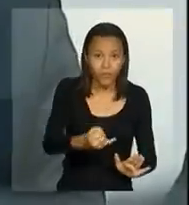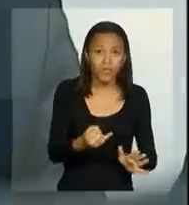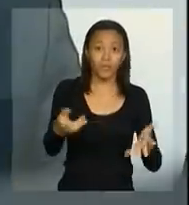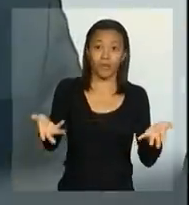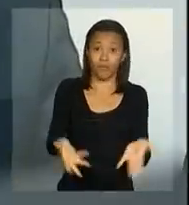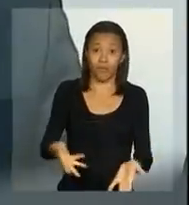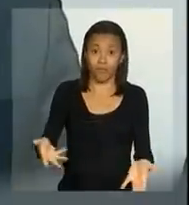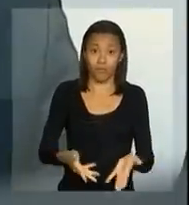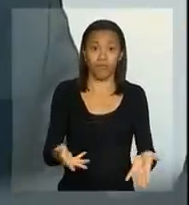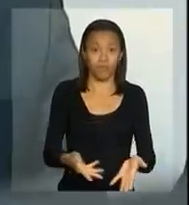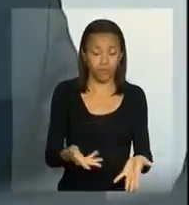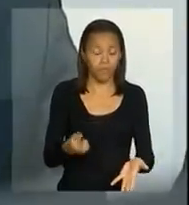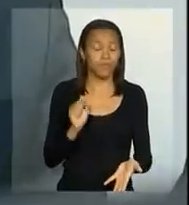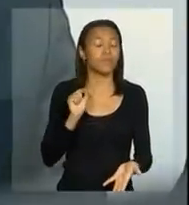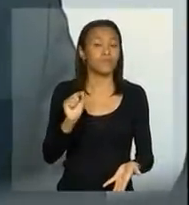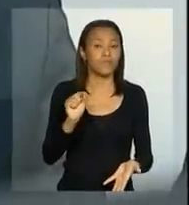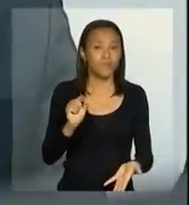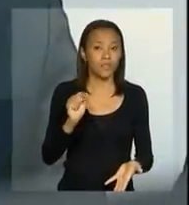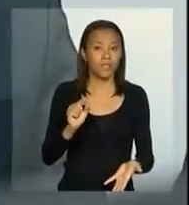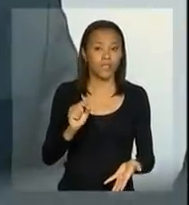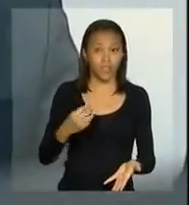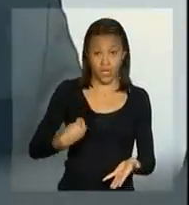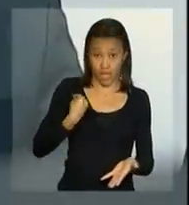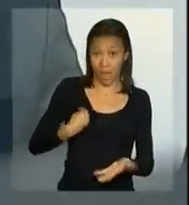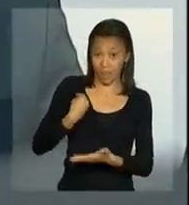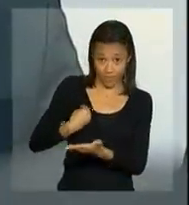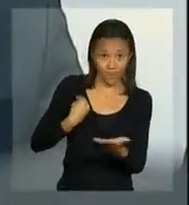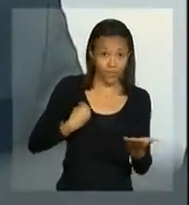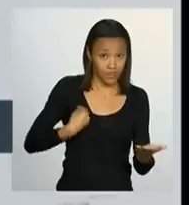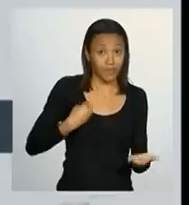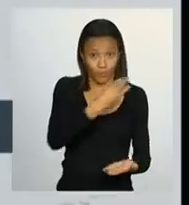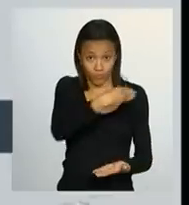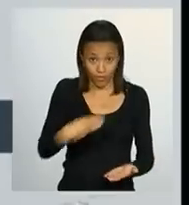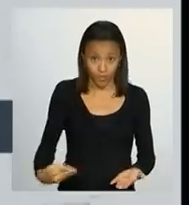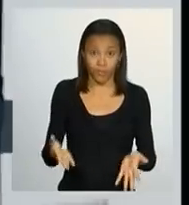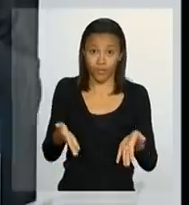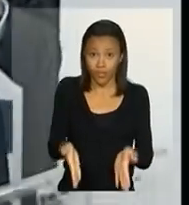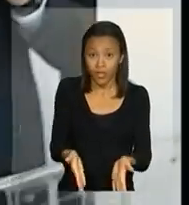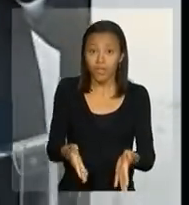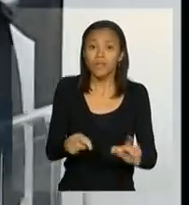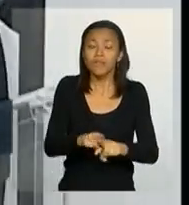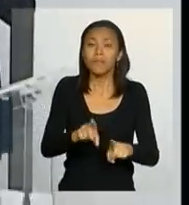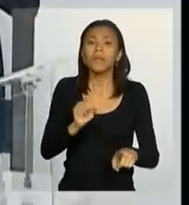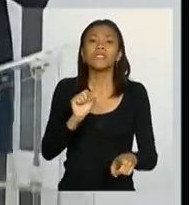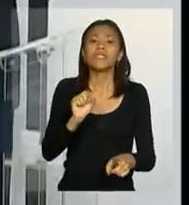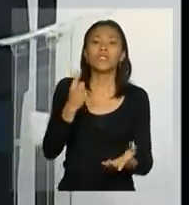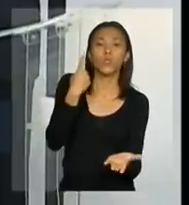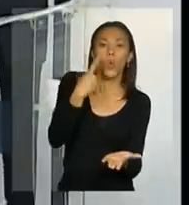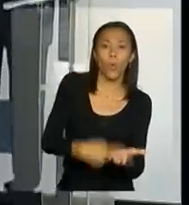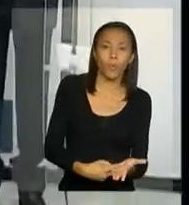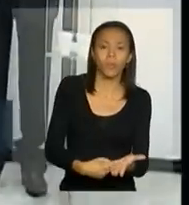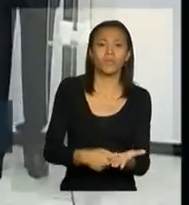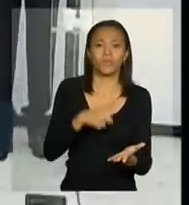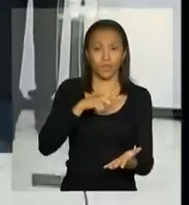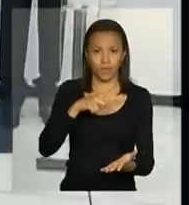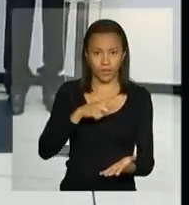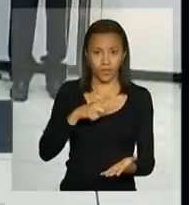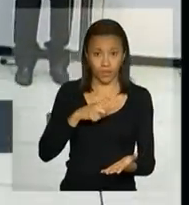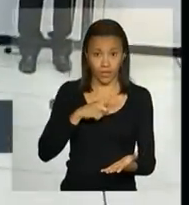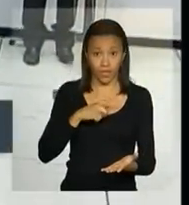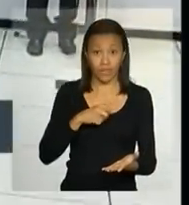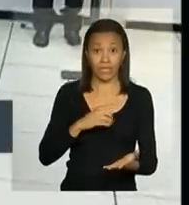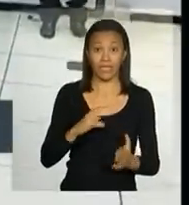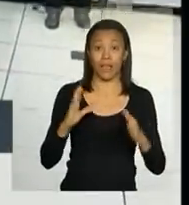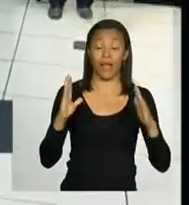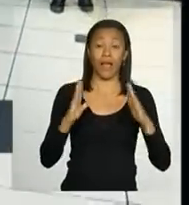momento em função dos ministros que aqui se encontram, e de um compromisso que há, inclusive da Casa Civil, de ter